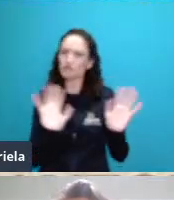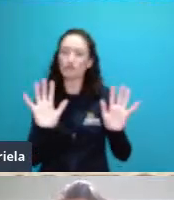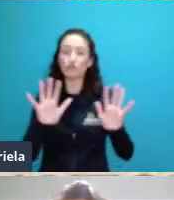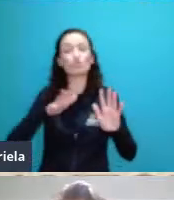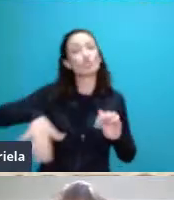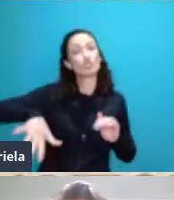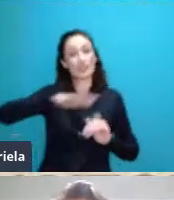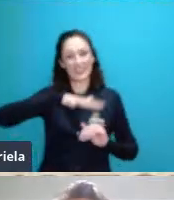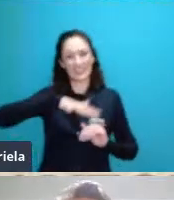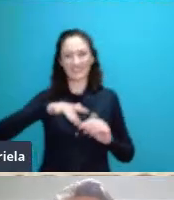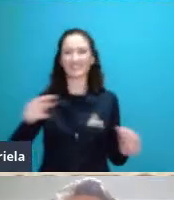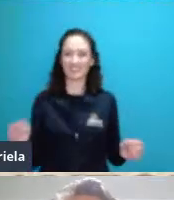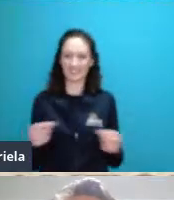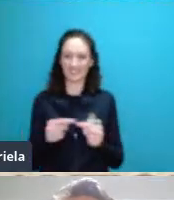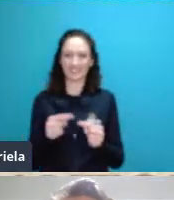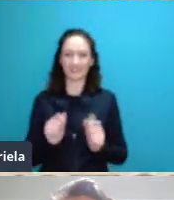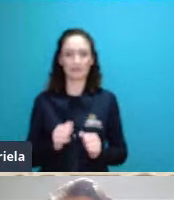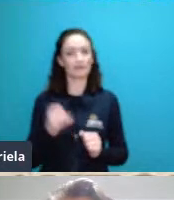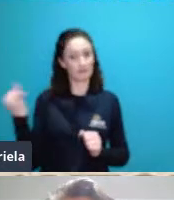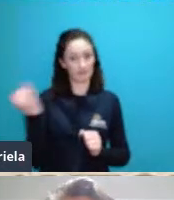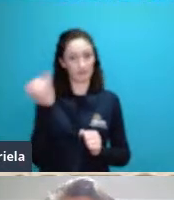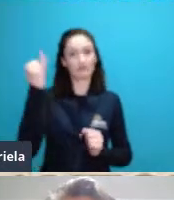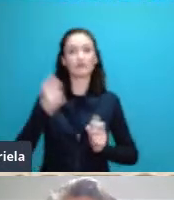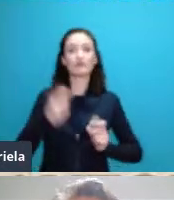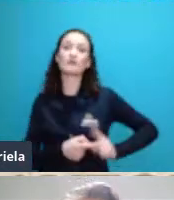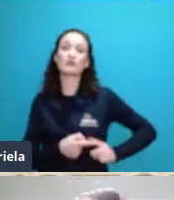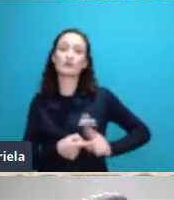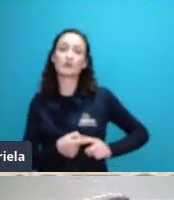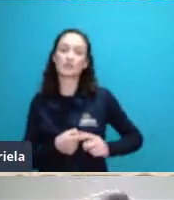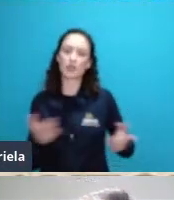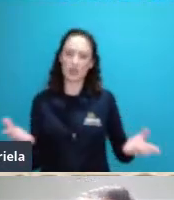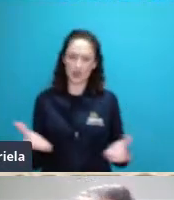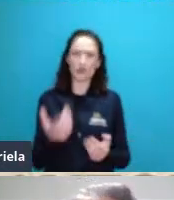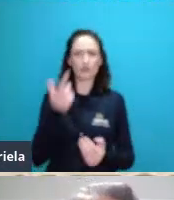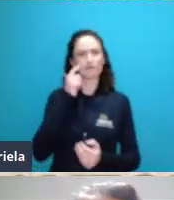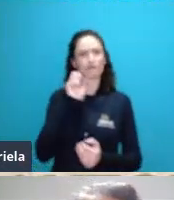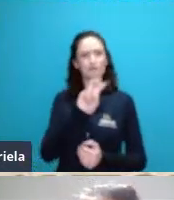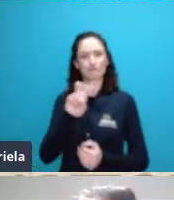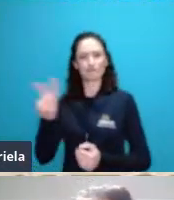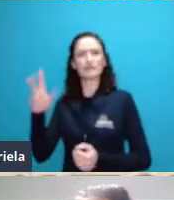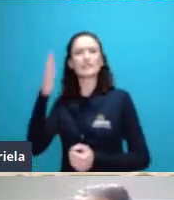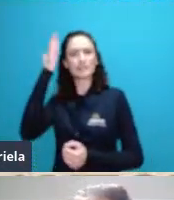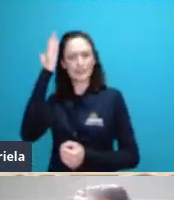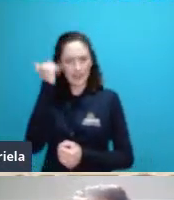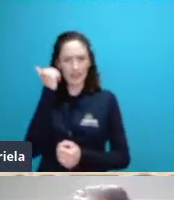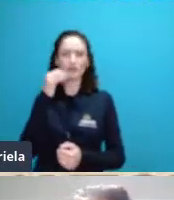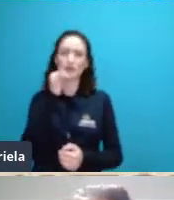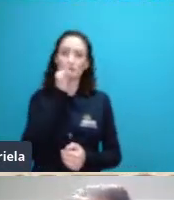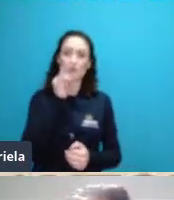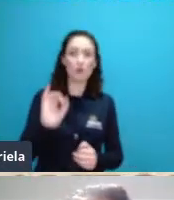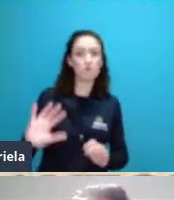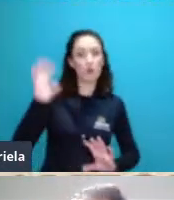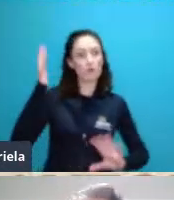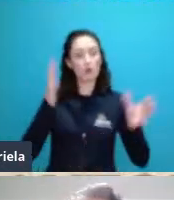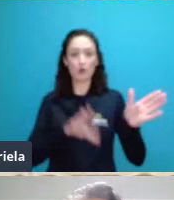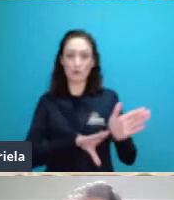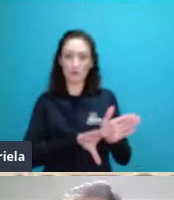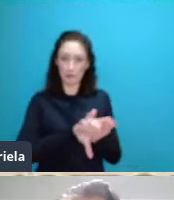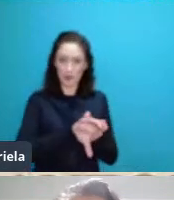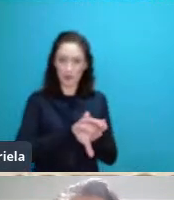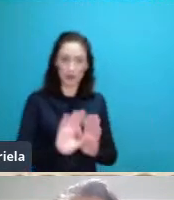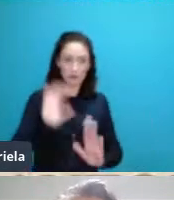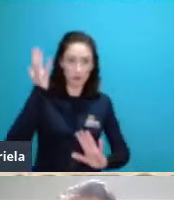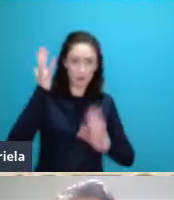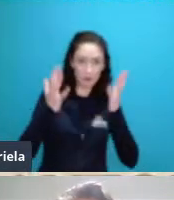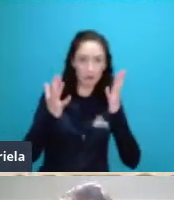porque hoje em dia nós sabemos que entender qualquer fenômeno biológico requer uma atenção especial